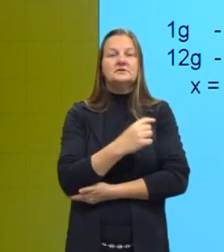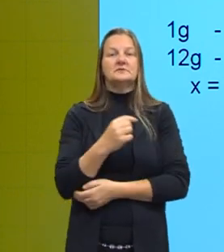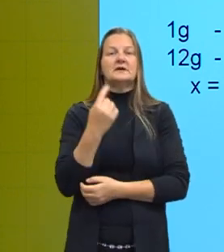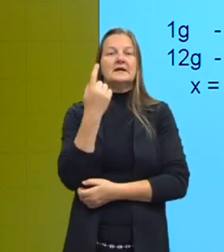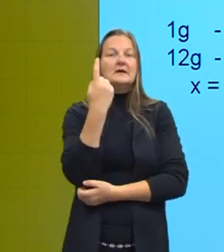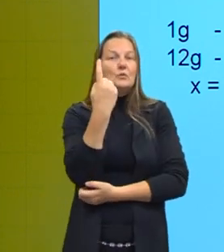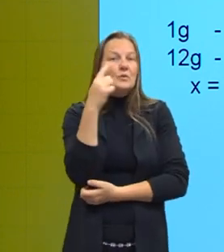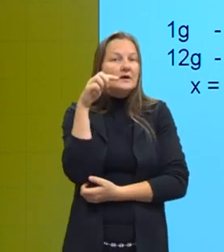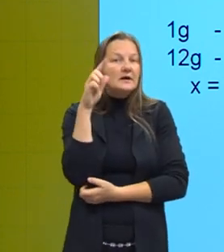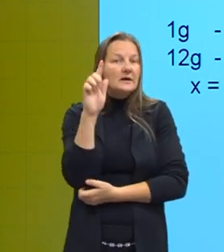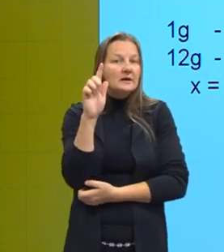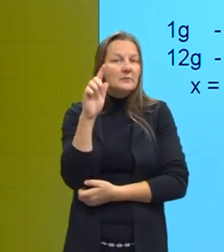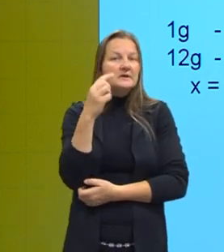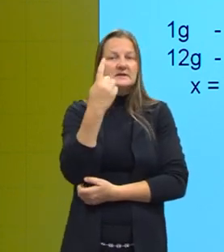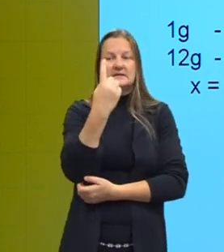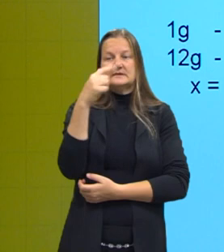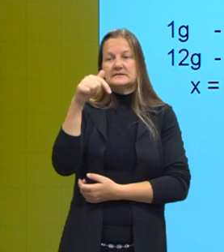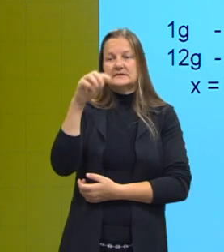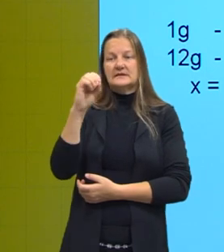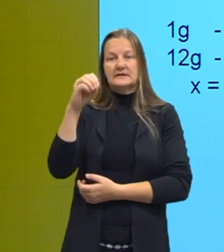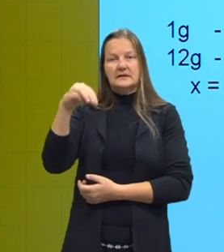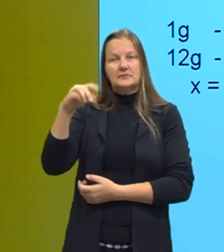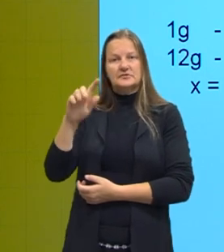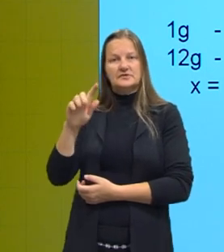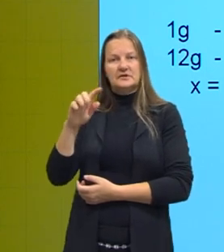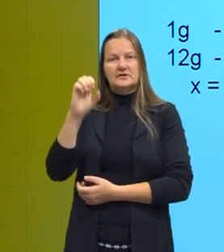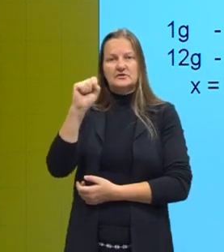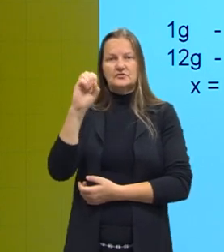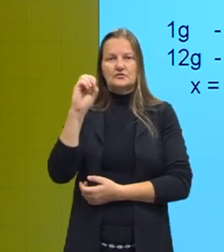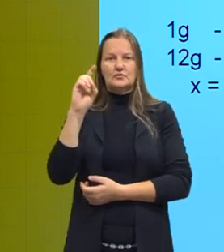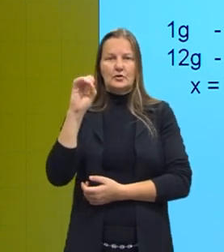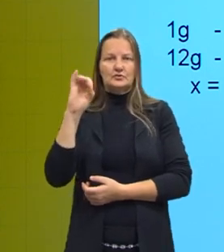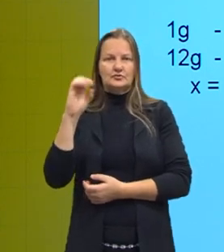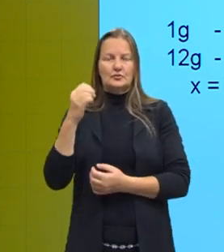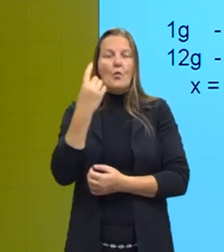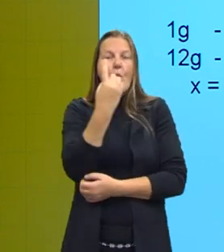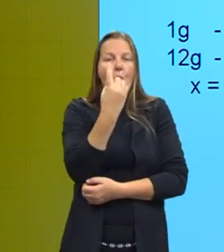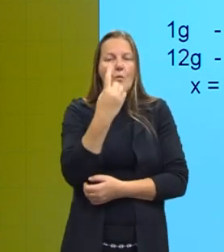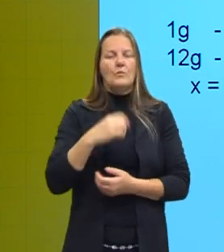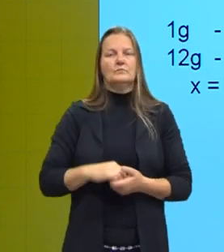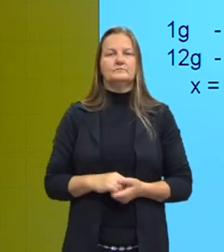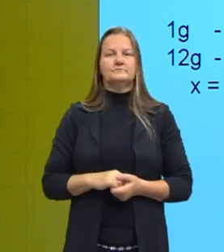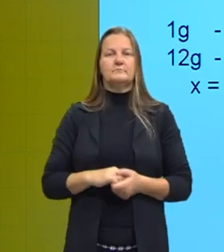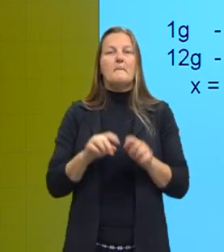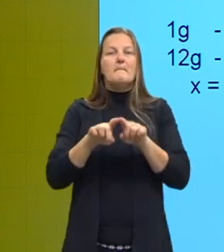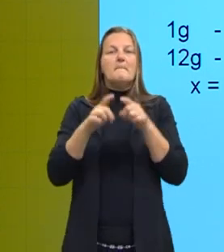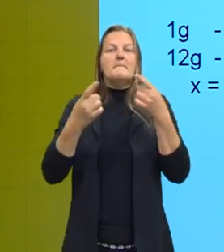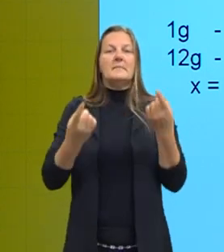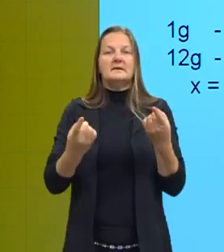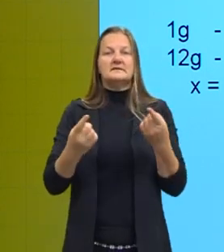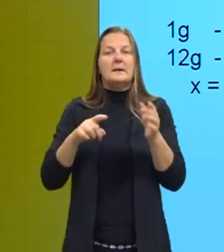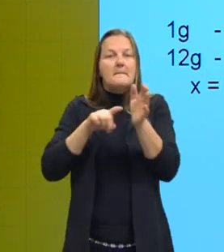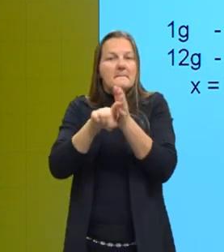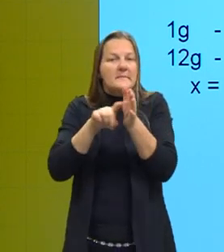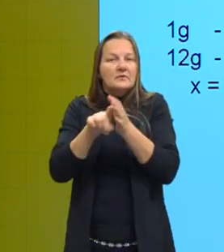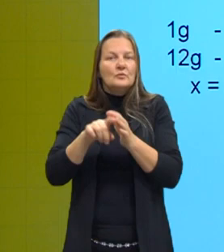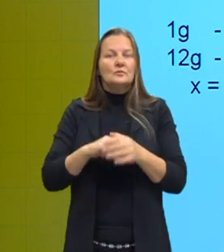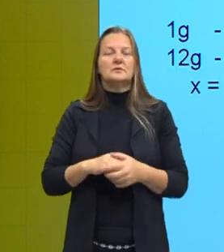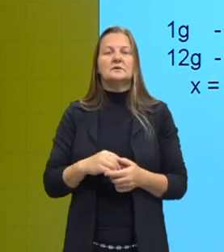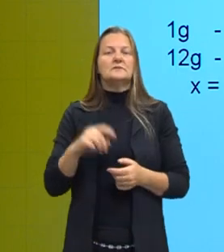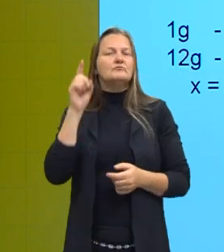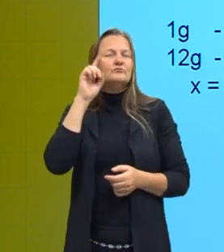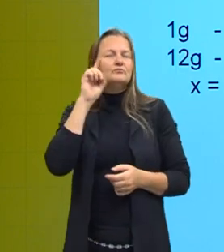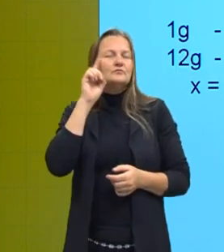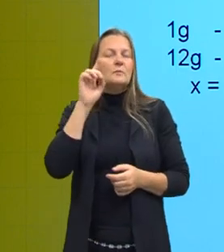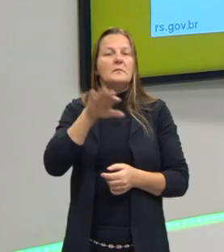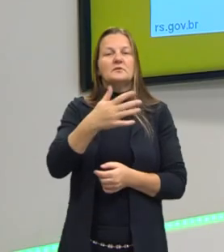de 170 miligramas de sódio para cada grama. Mas, diz que o consumo diário do